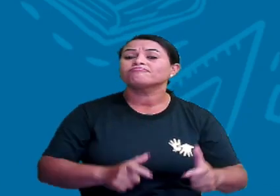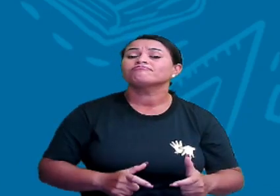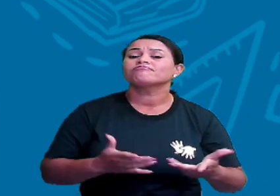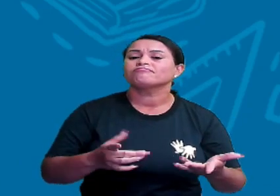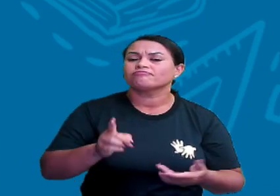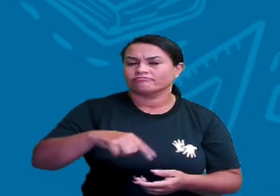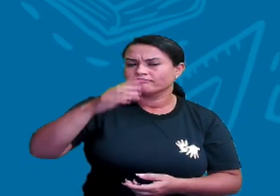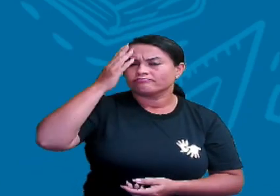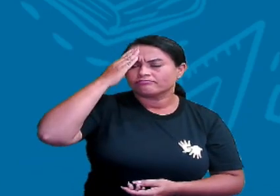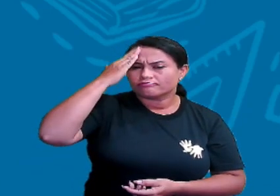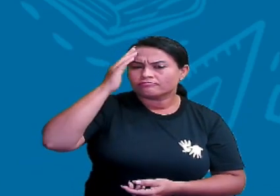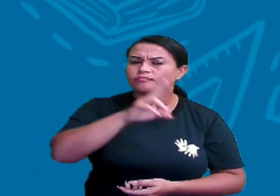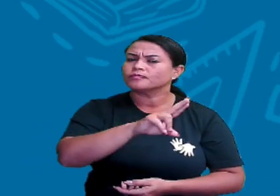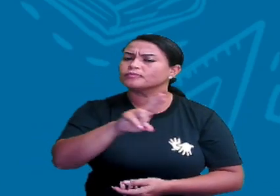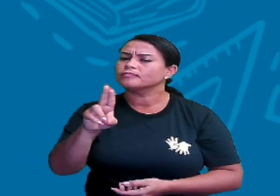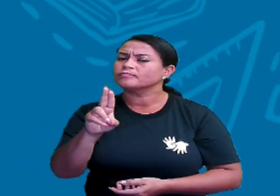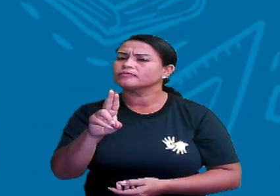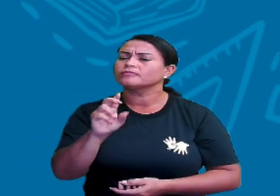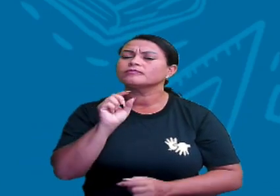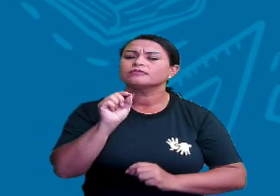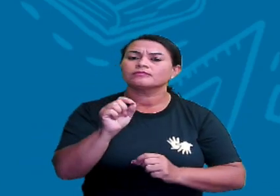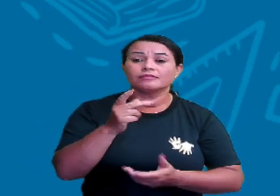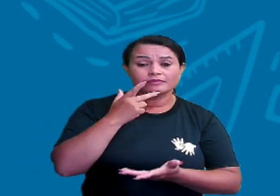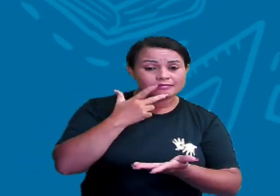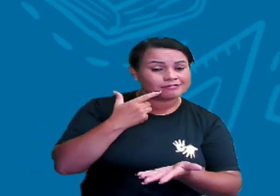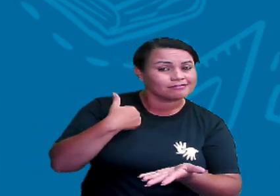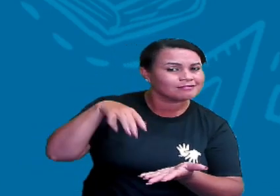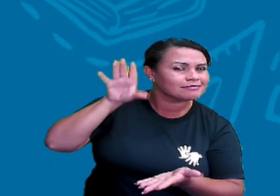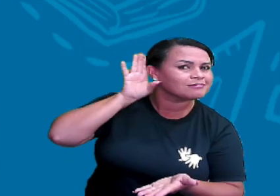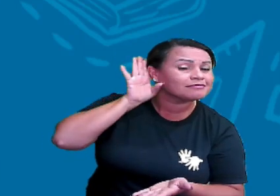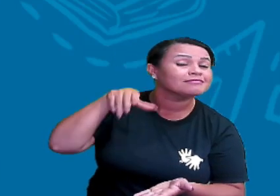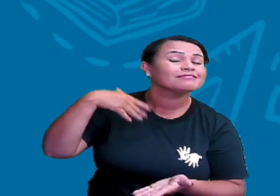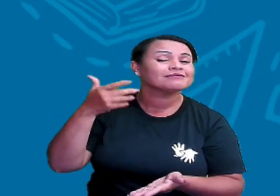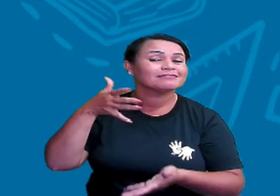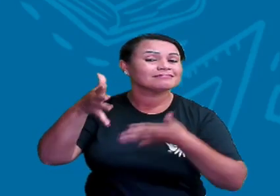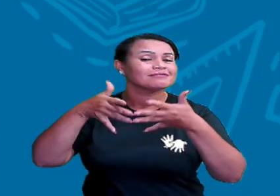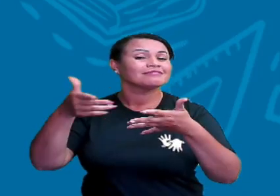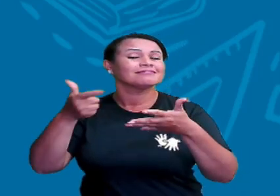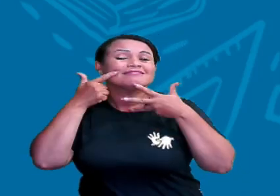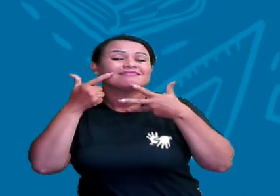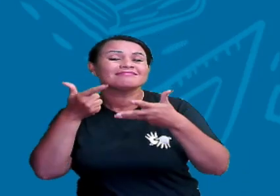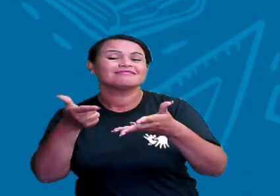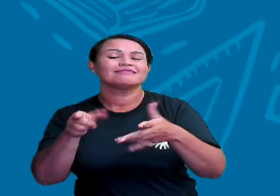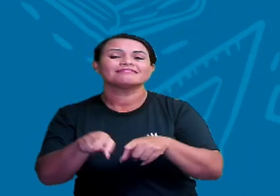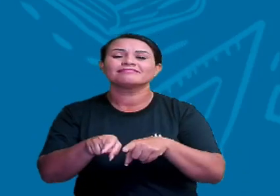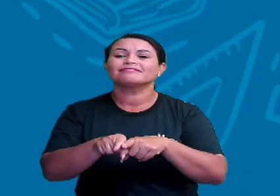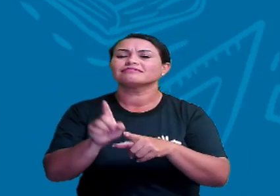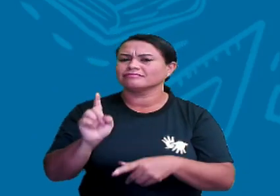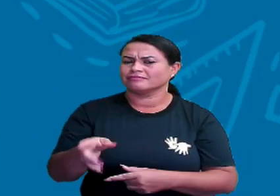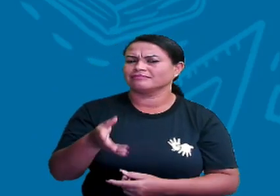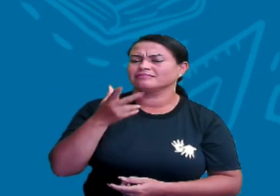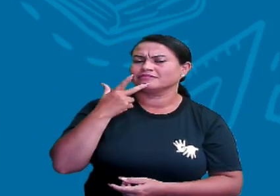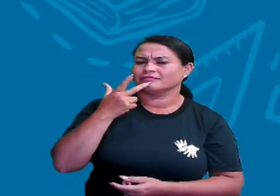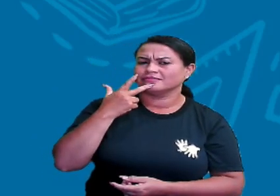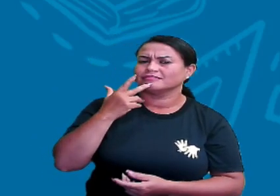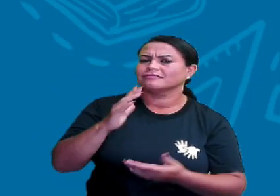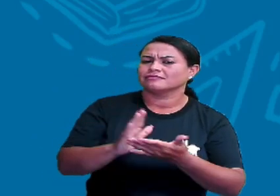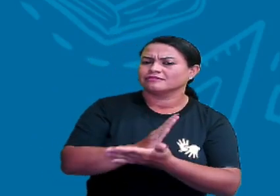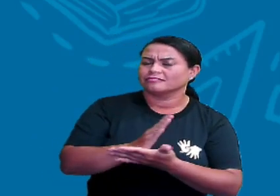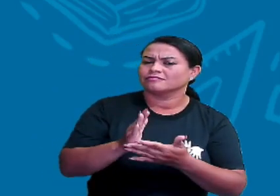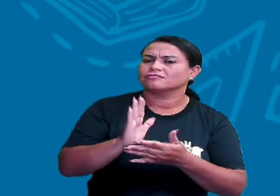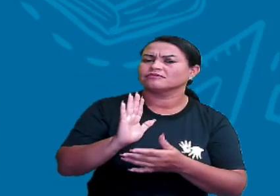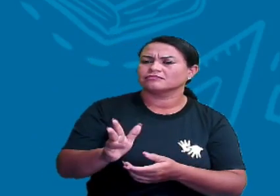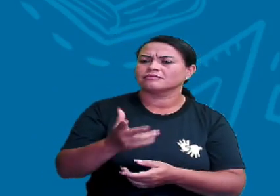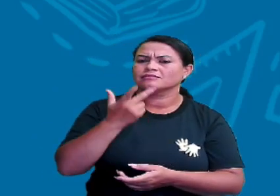aí, quem é que sabe? Fala daí que eu escuto aqui. Já falei de alguns, né? Já tem gente falando de outros.